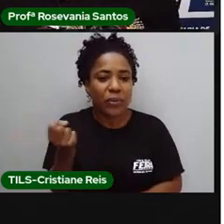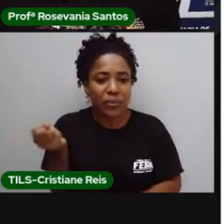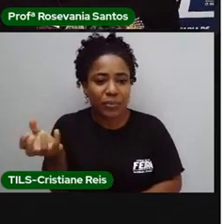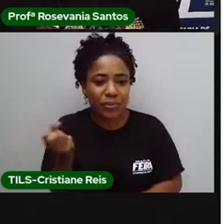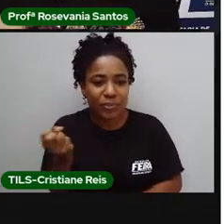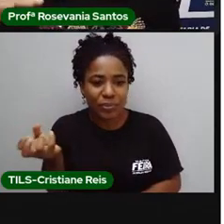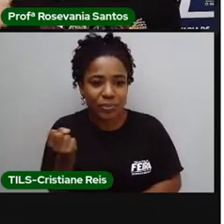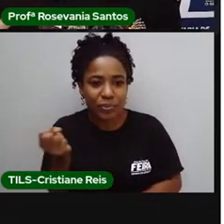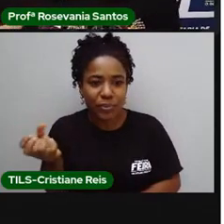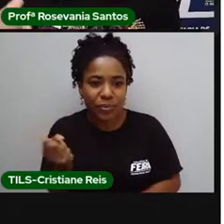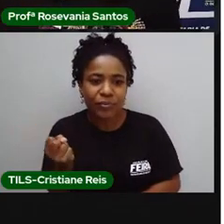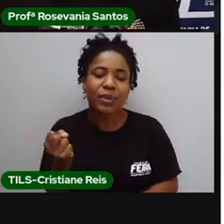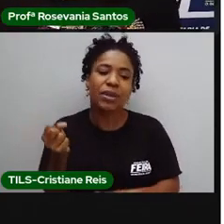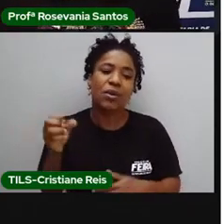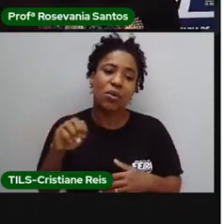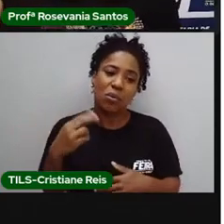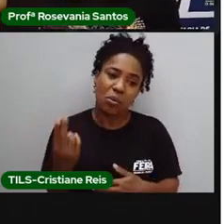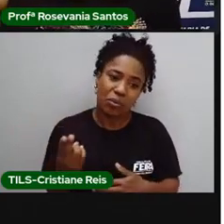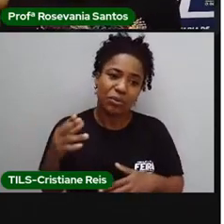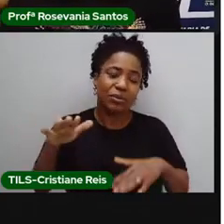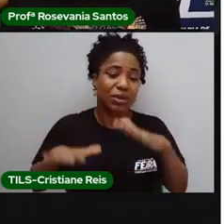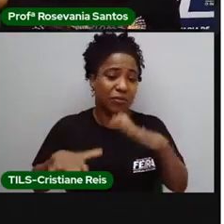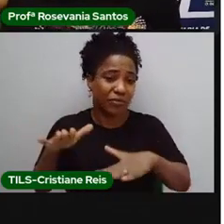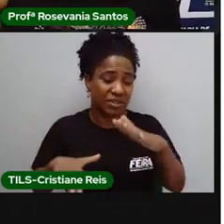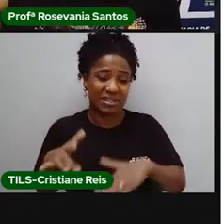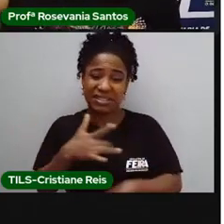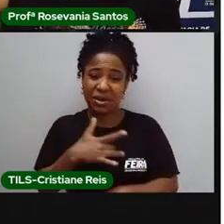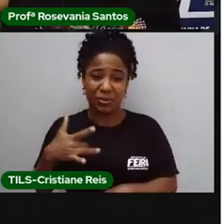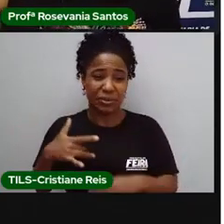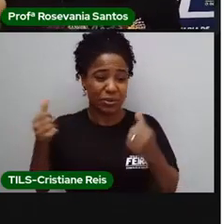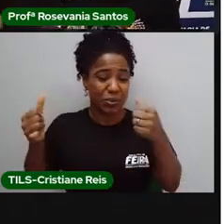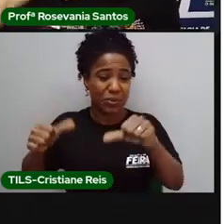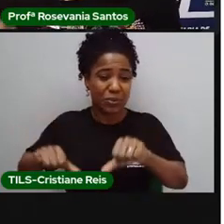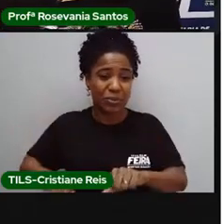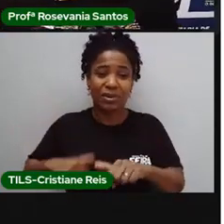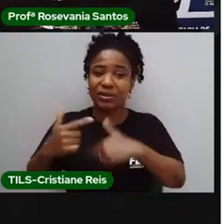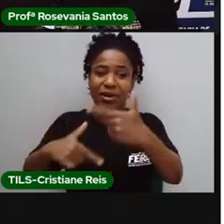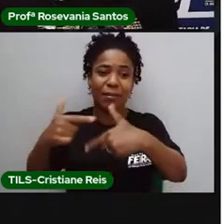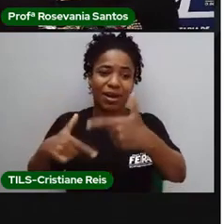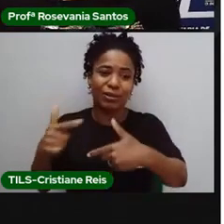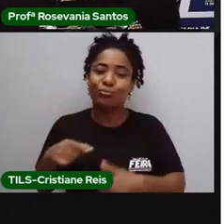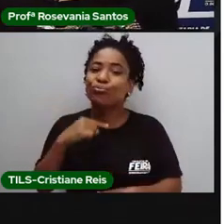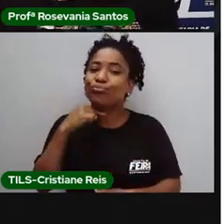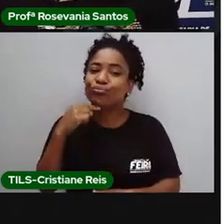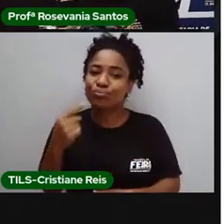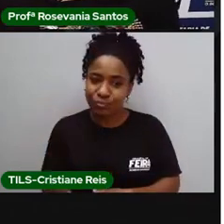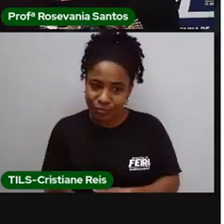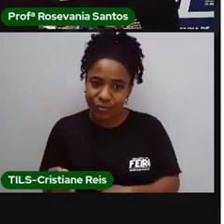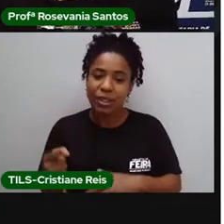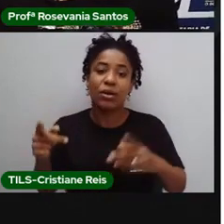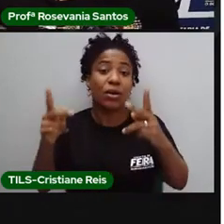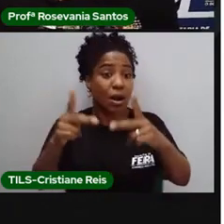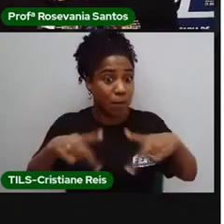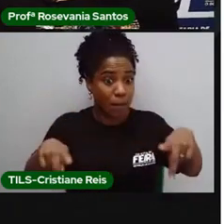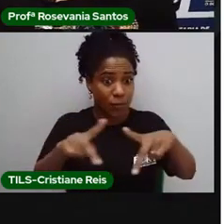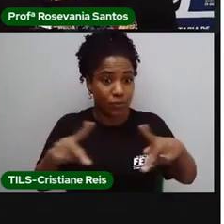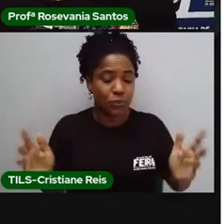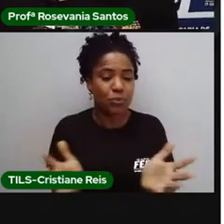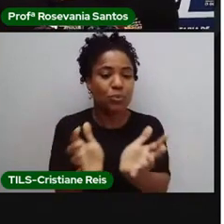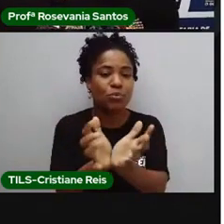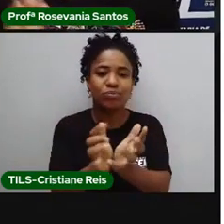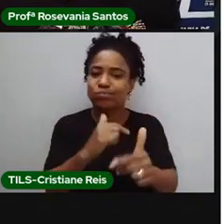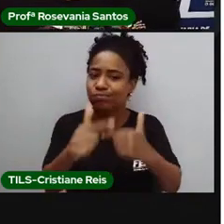motivo ou outro, né, eles não podem mais trabalhar. Então, é considerada população inativa, aquela população que não